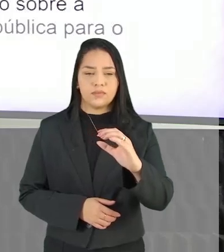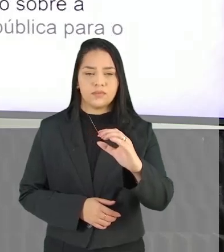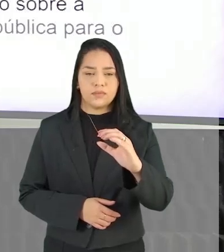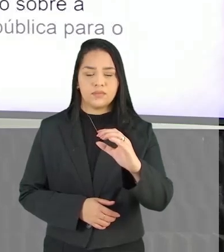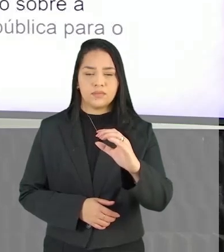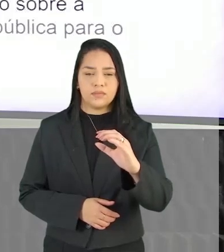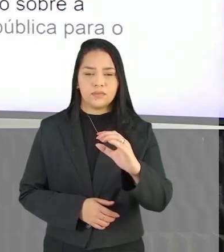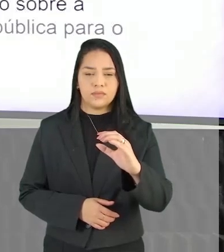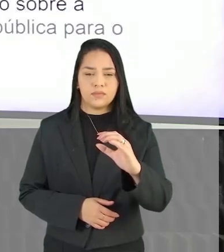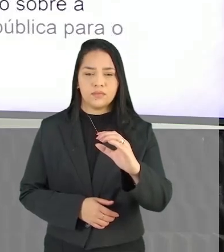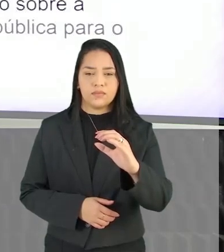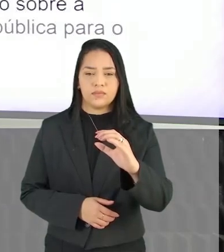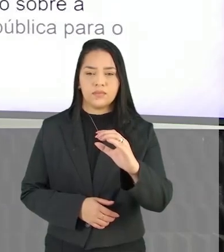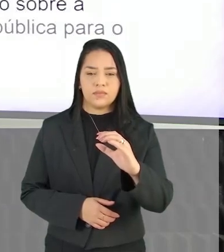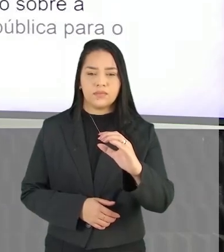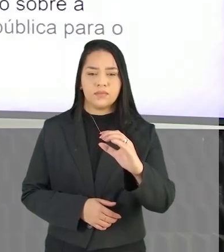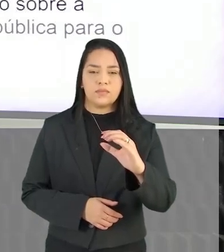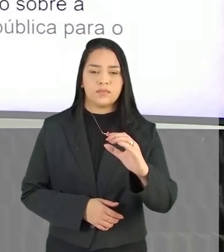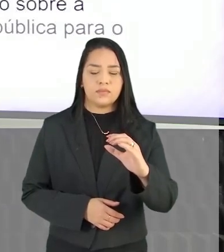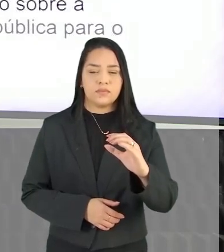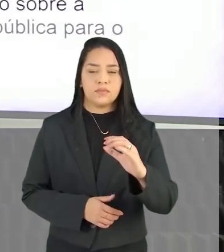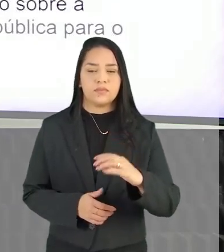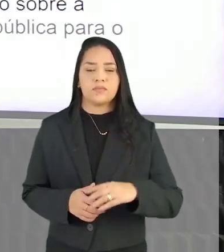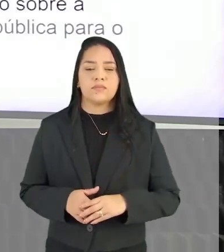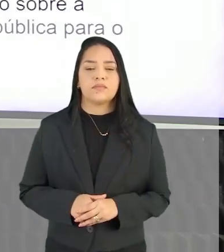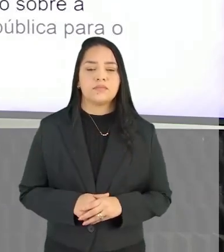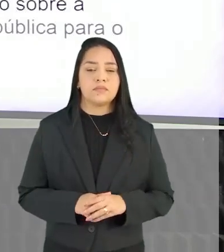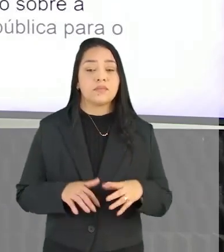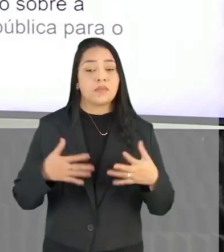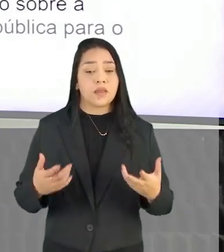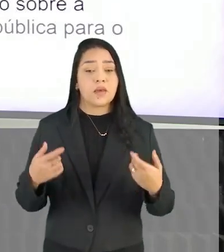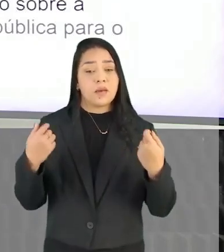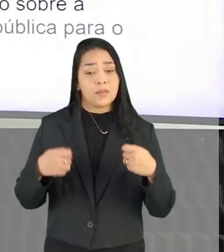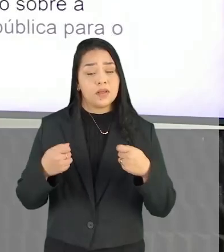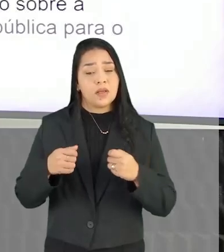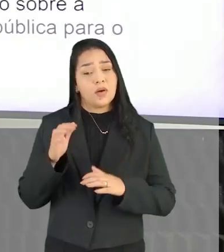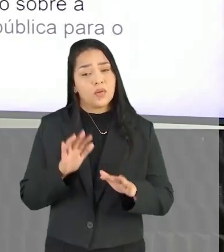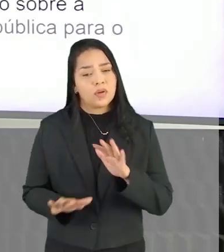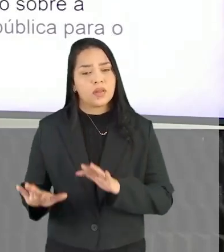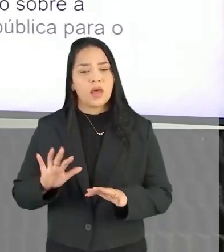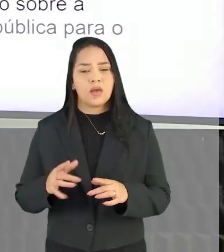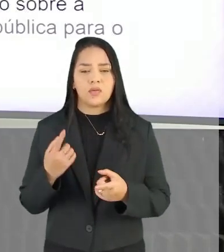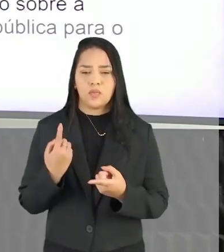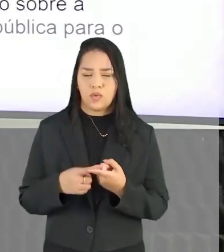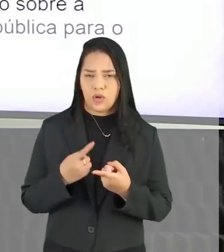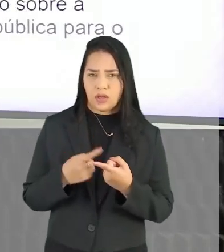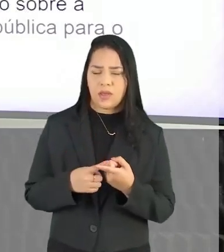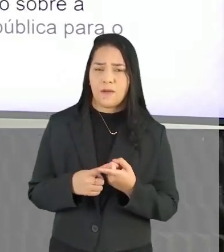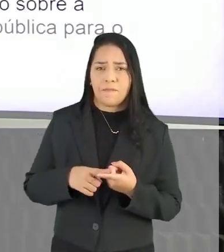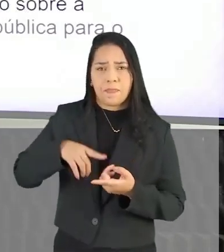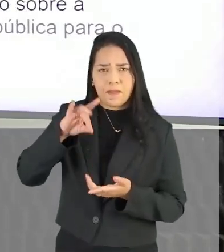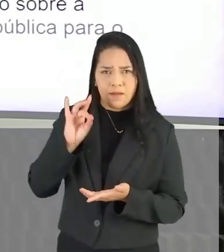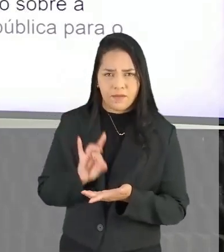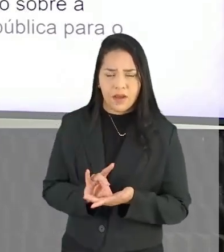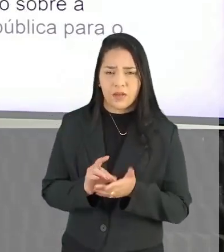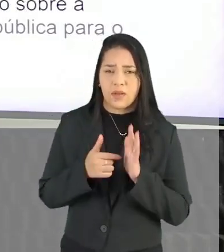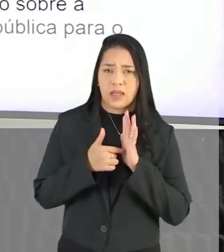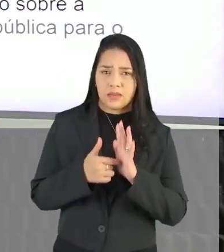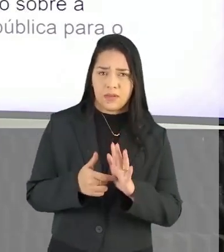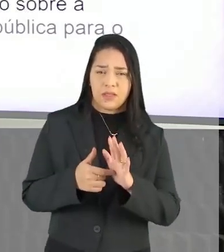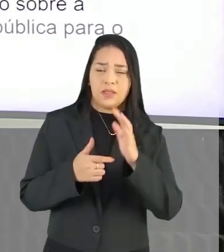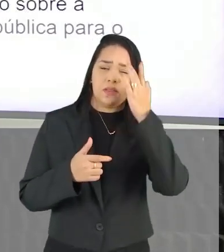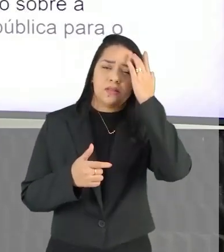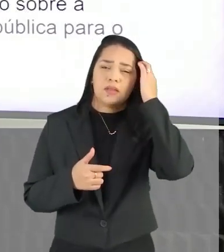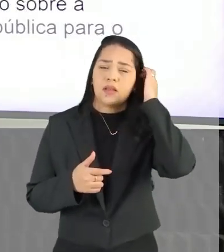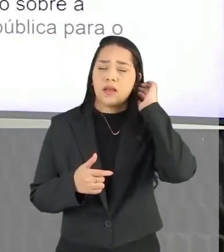Brasileira de geriatria E gerontologia E aí a gente tem que Ter cuidado Porque há de fato De forma explícita Informação